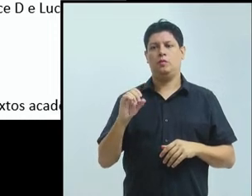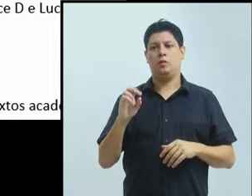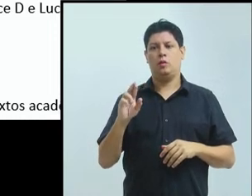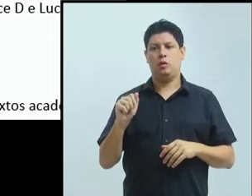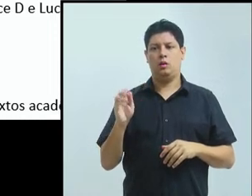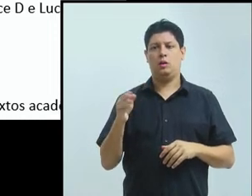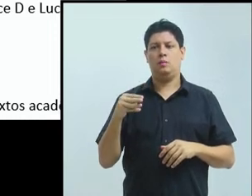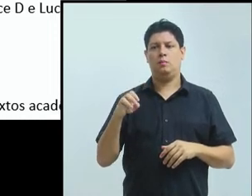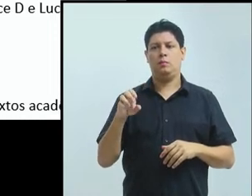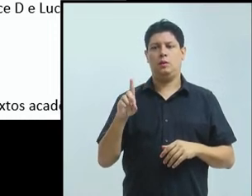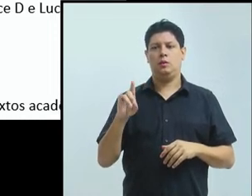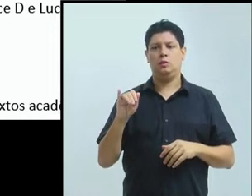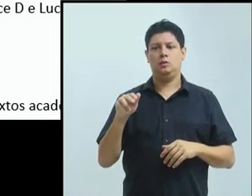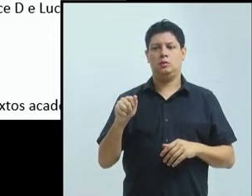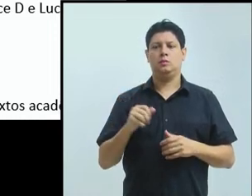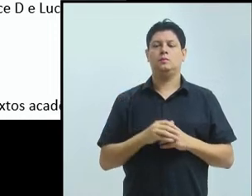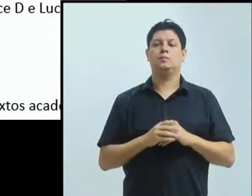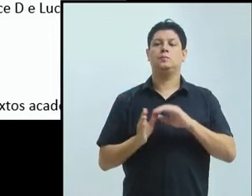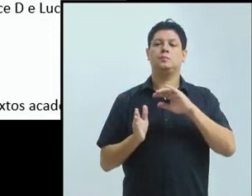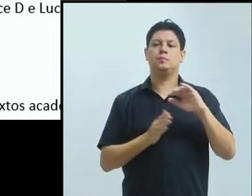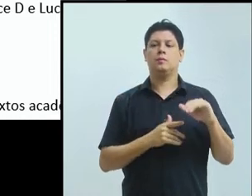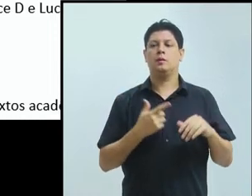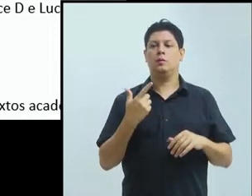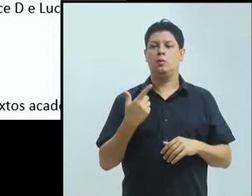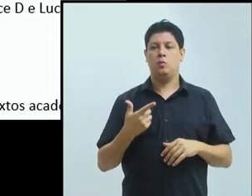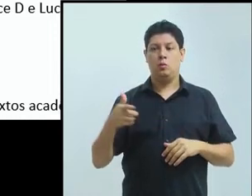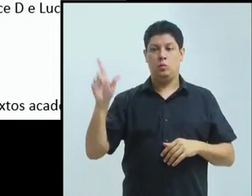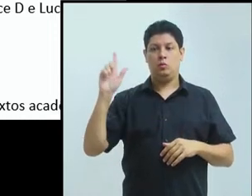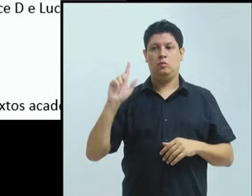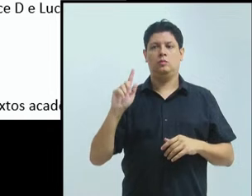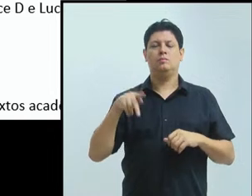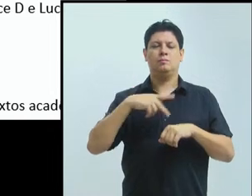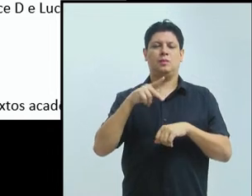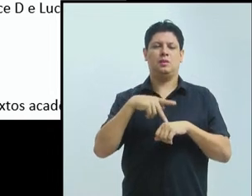Instituto Superior de Ciências da Educação.